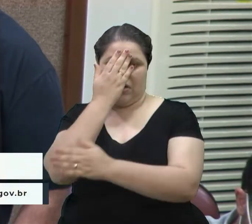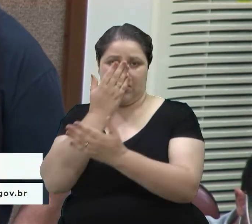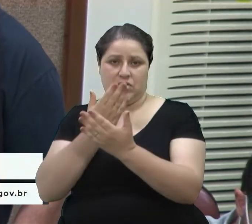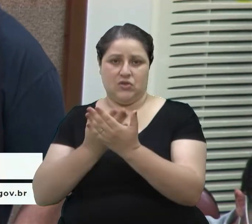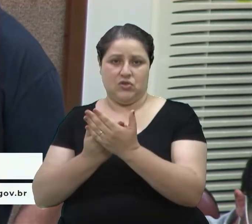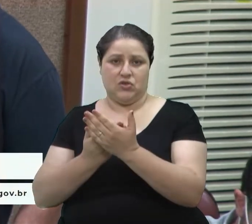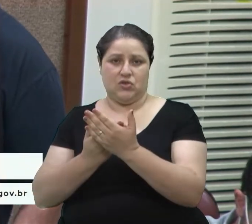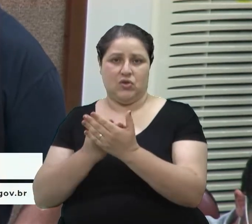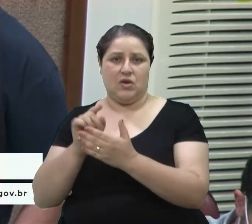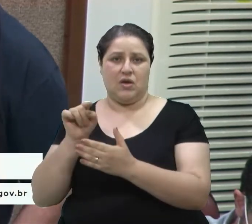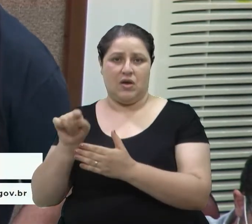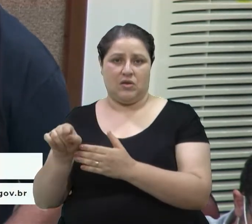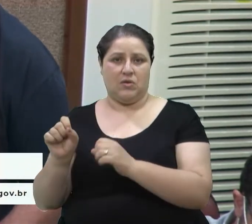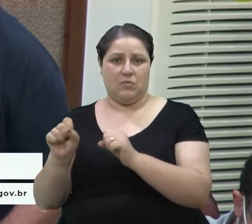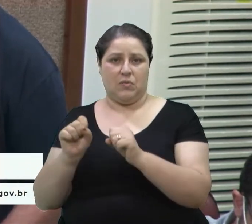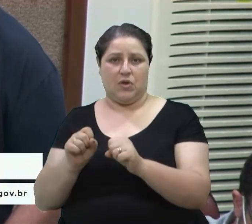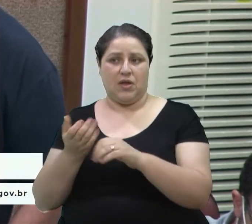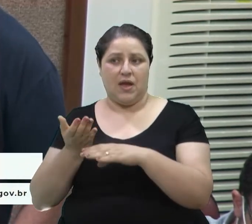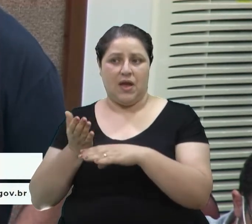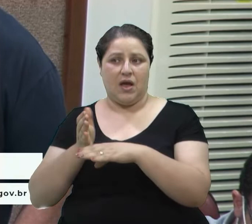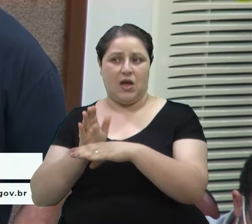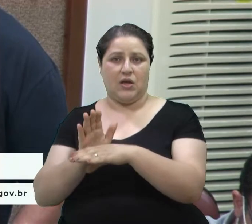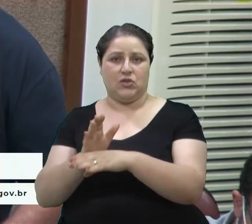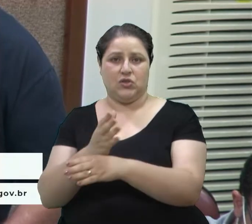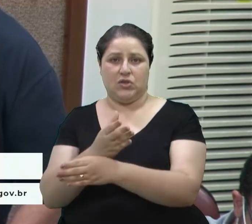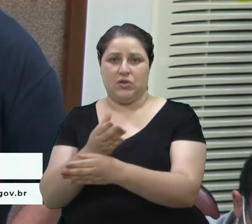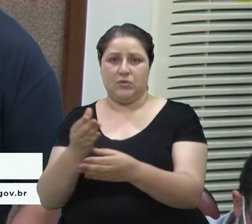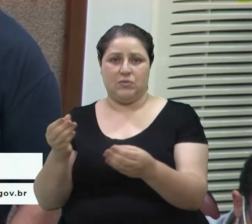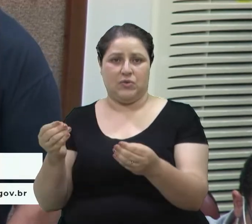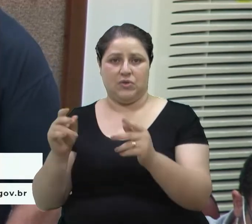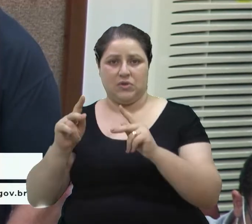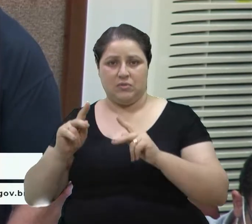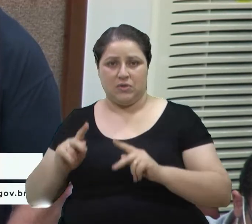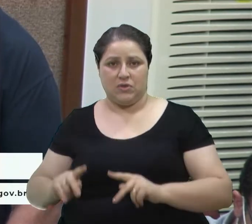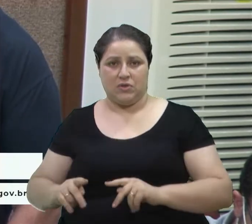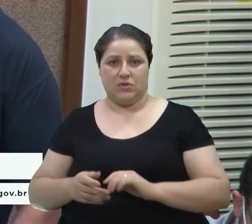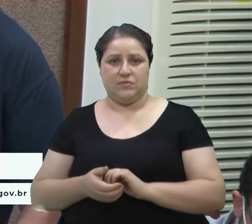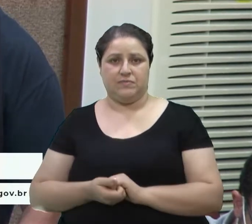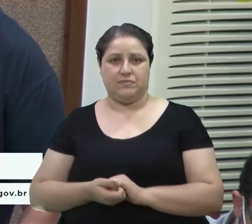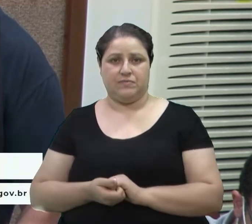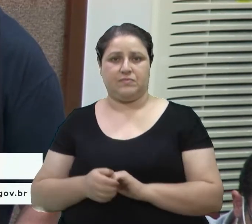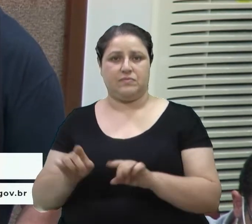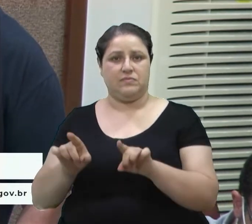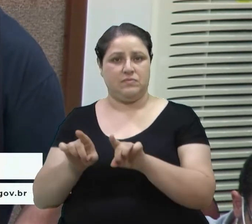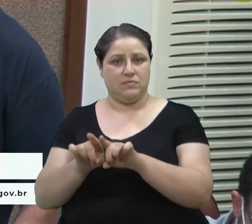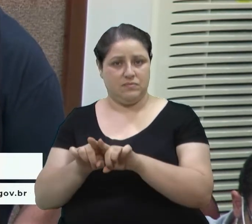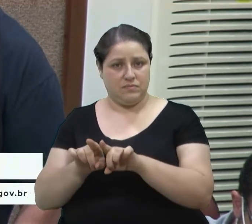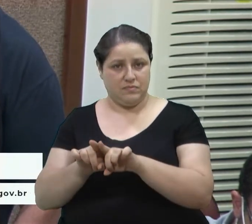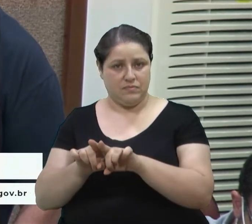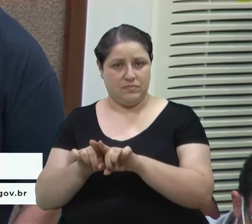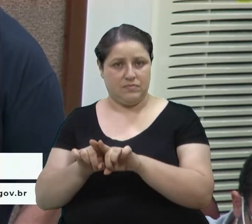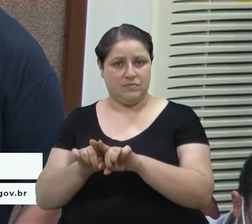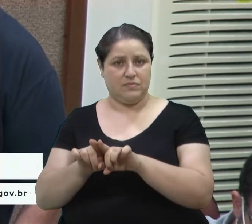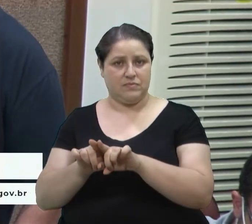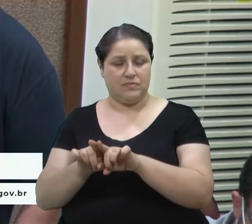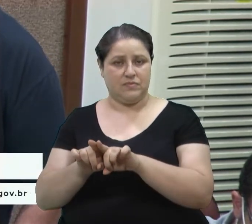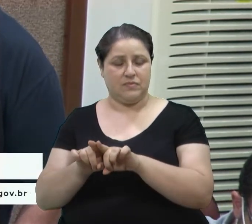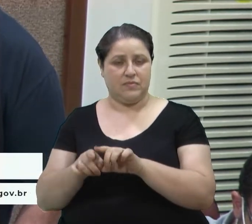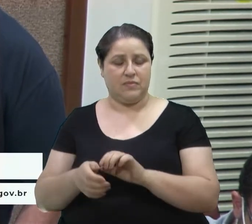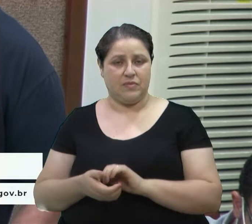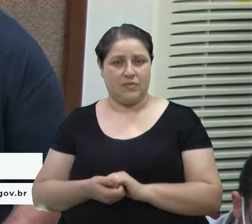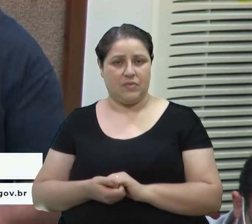pode auxiliar bastante as pessoas e também ver que hoje